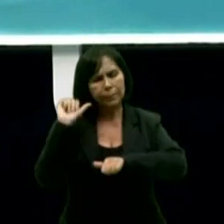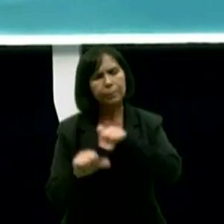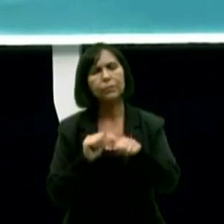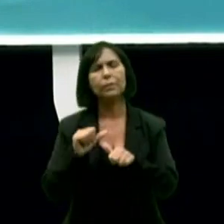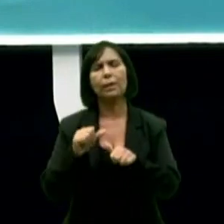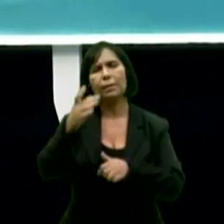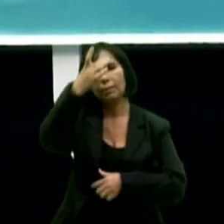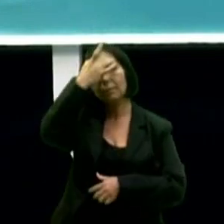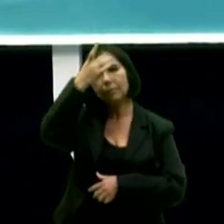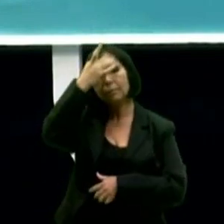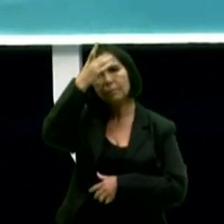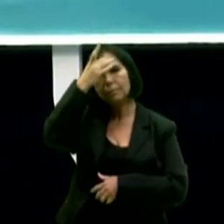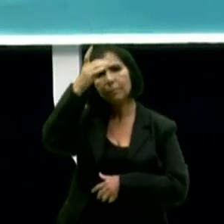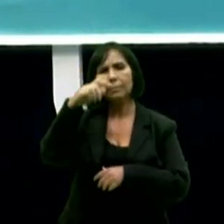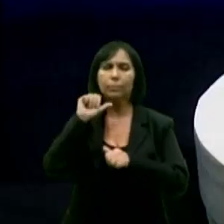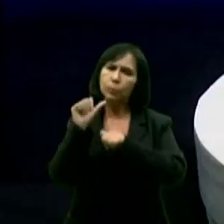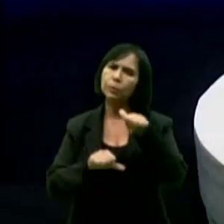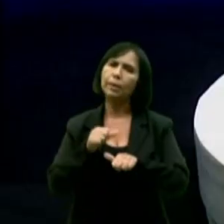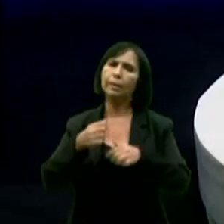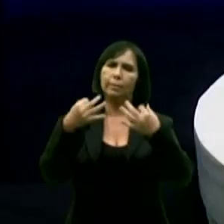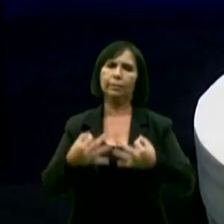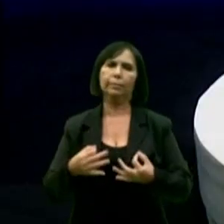uma mudança mais profunda.